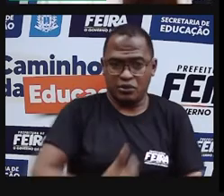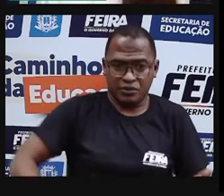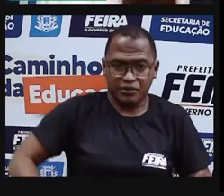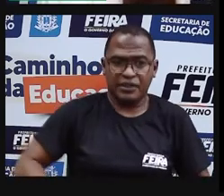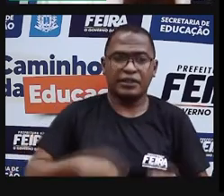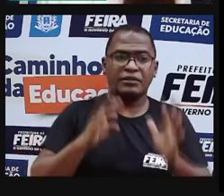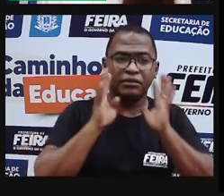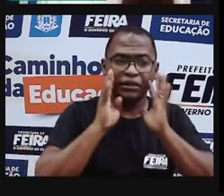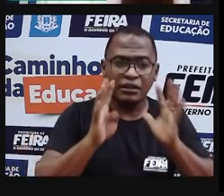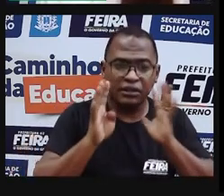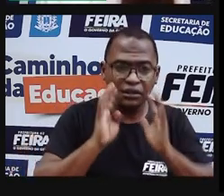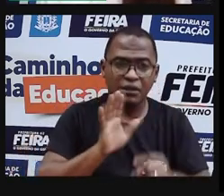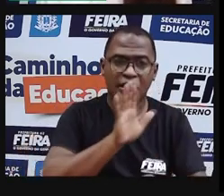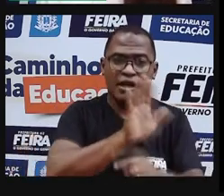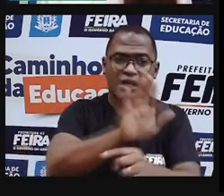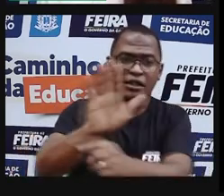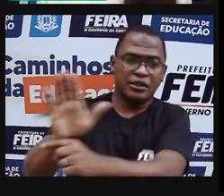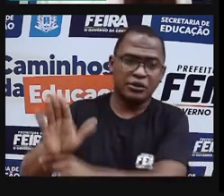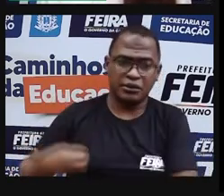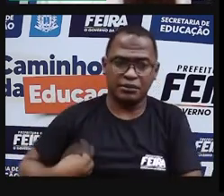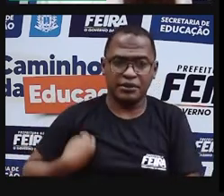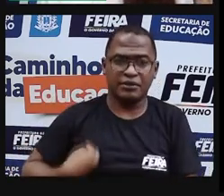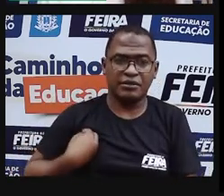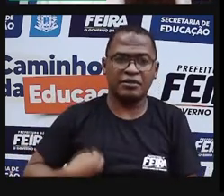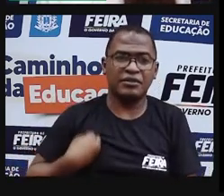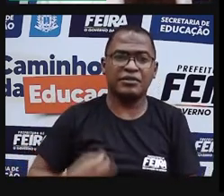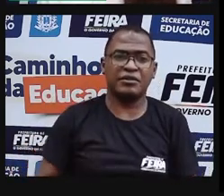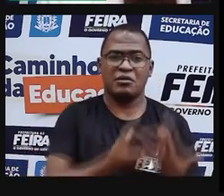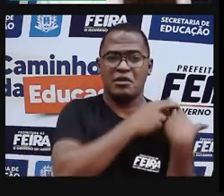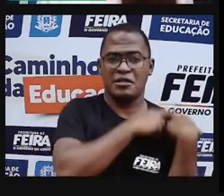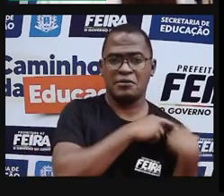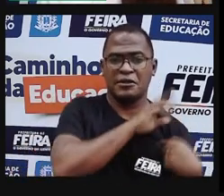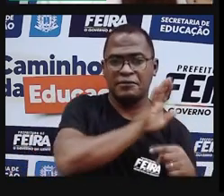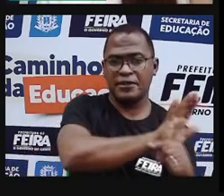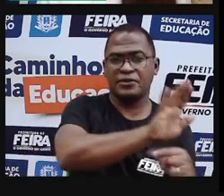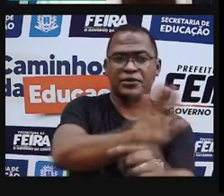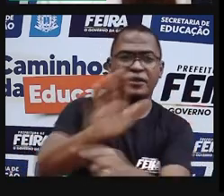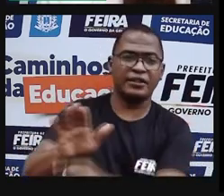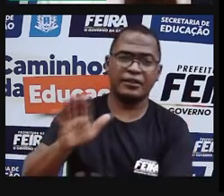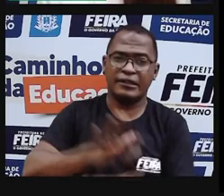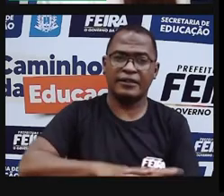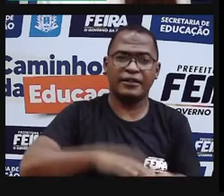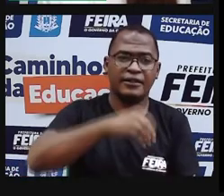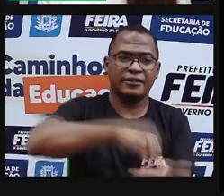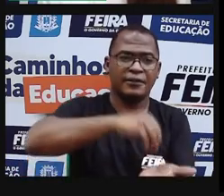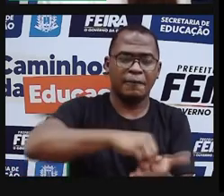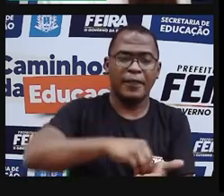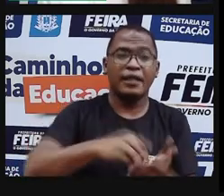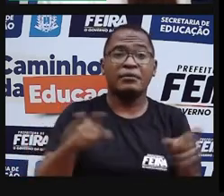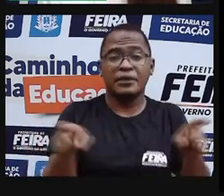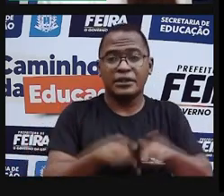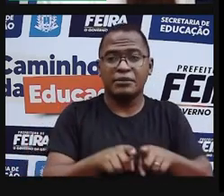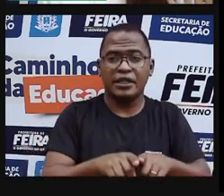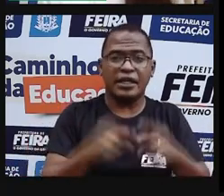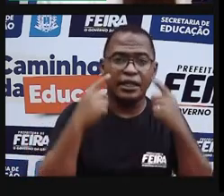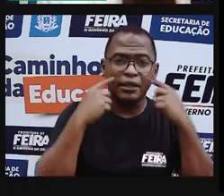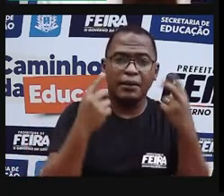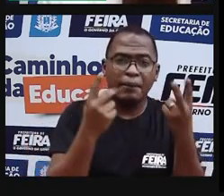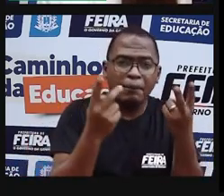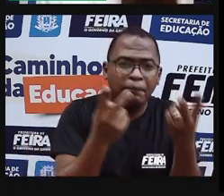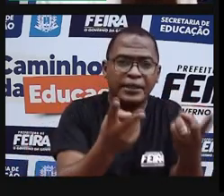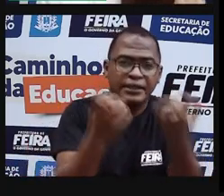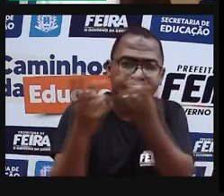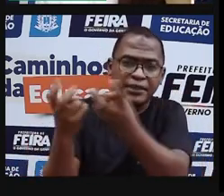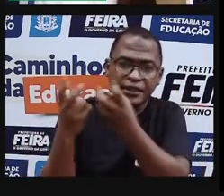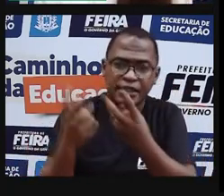responsabilidade, mas ele retrata também as coisas boas do nosso nordeste. Ele retrata